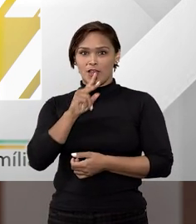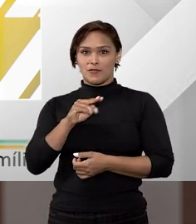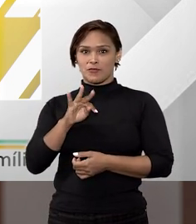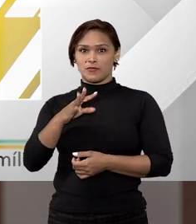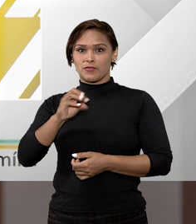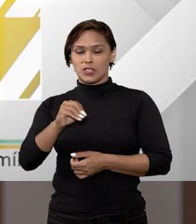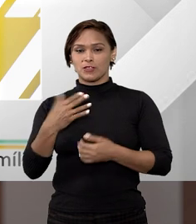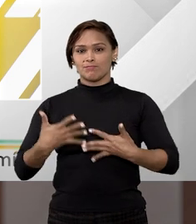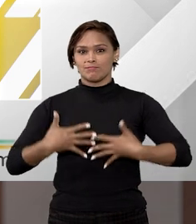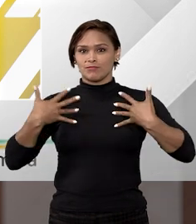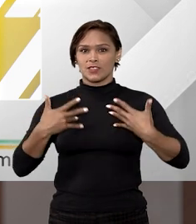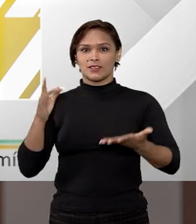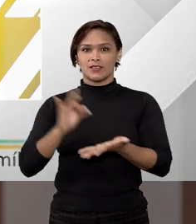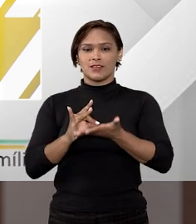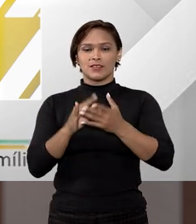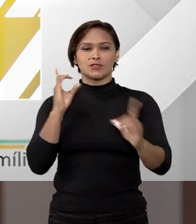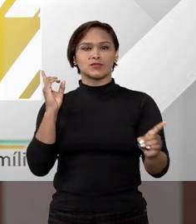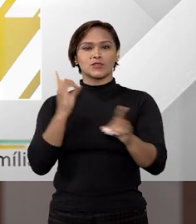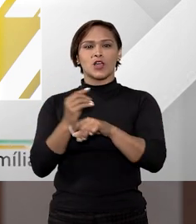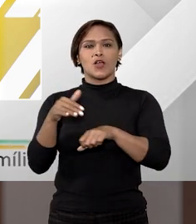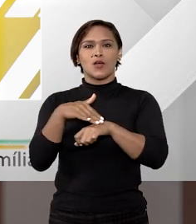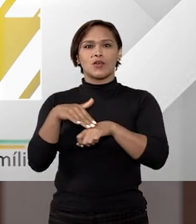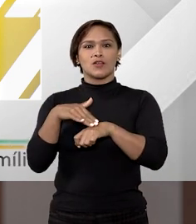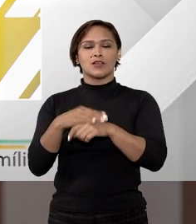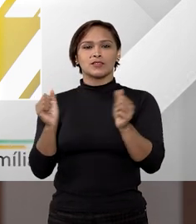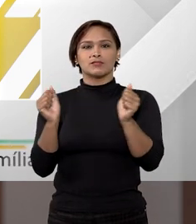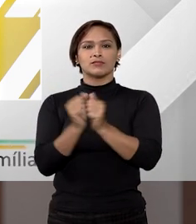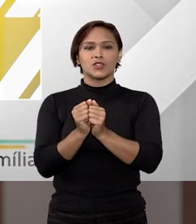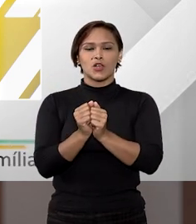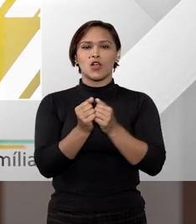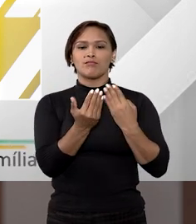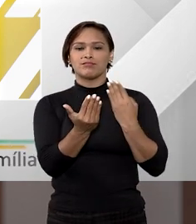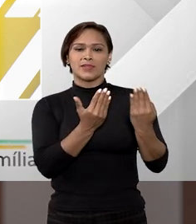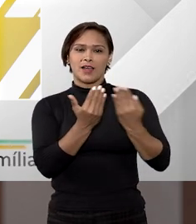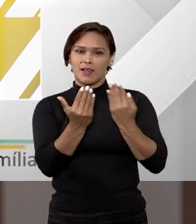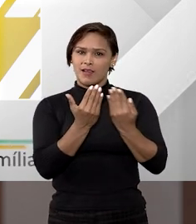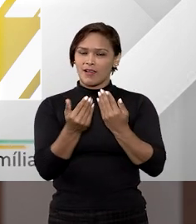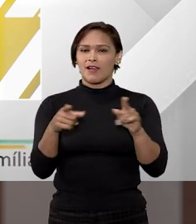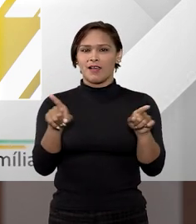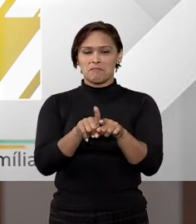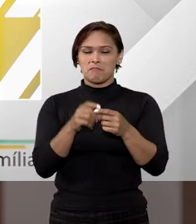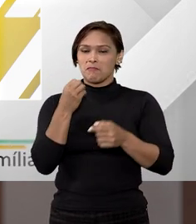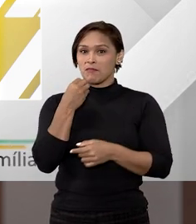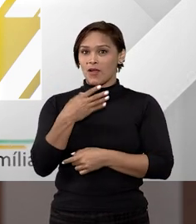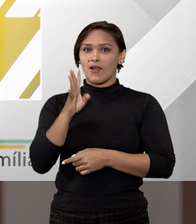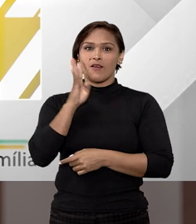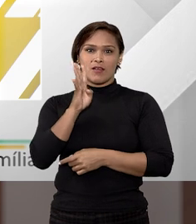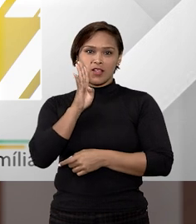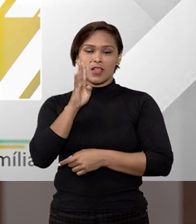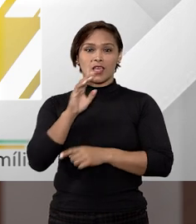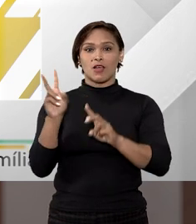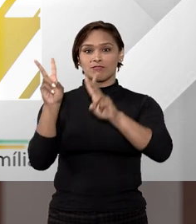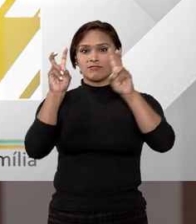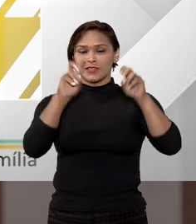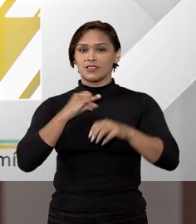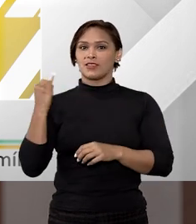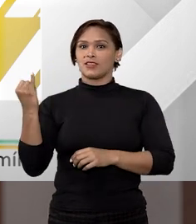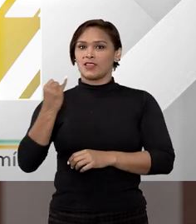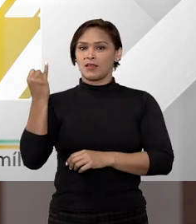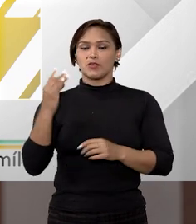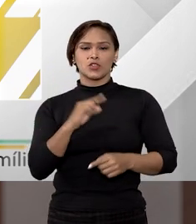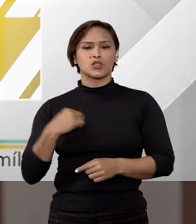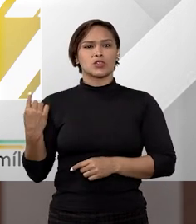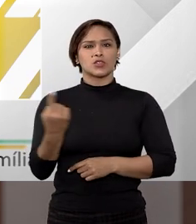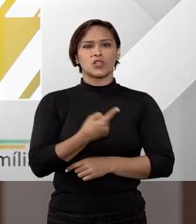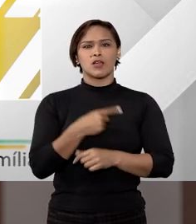Vitor. É um prazer estar aqui para conversar com vocês, bater, fazer um bate-papo bacana sobre esse tema que é tão importante